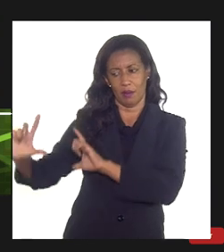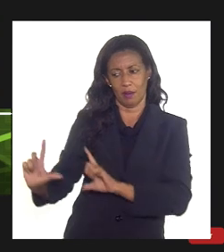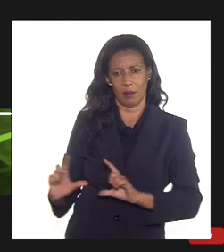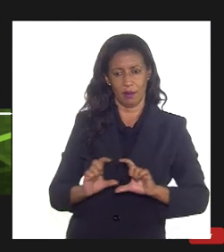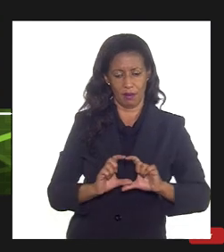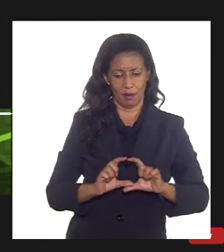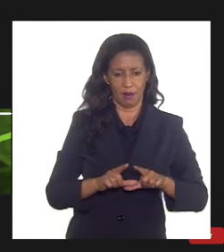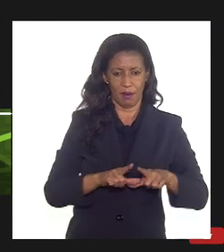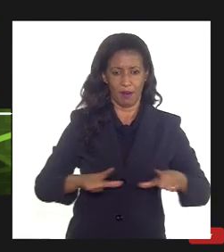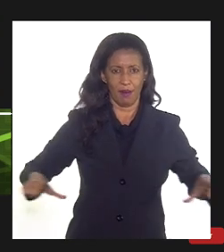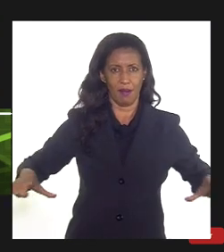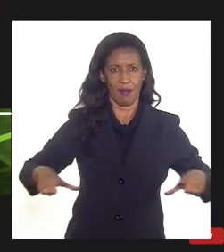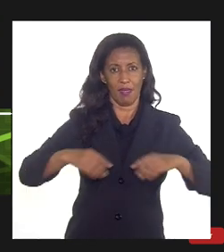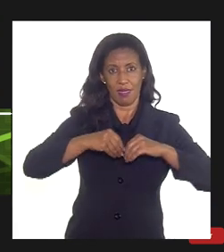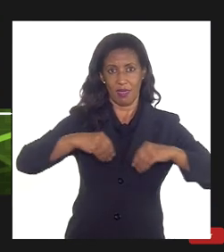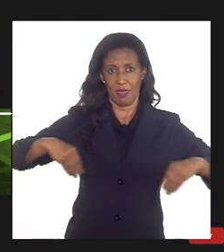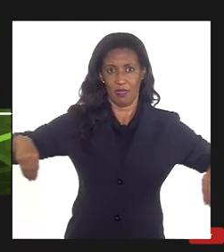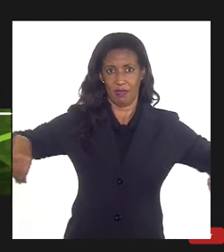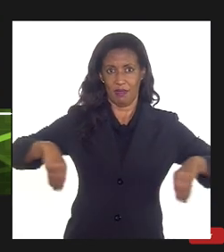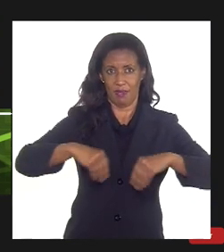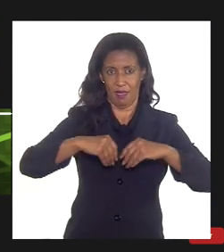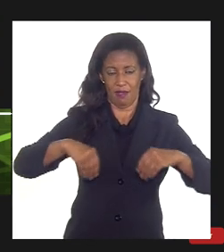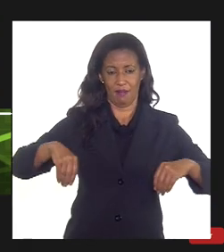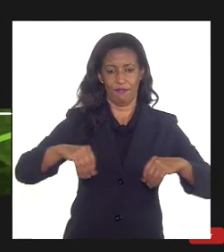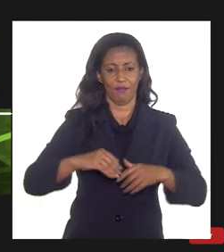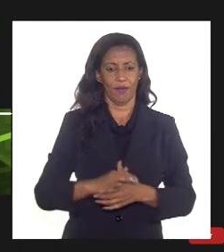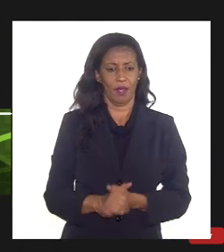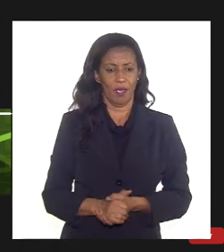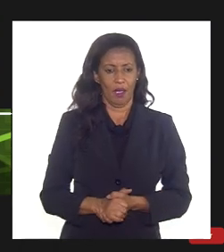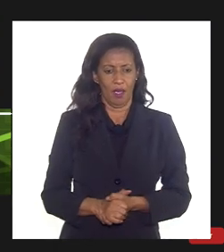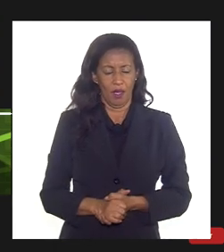construção do trecho terrestre desse gasoduto.